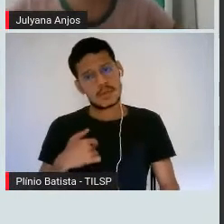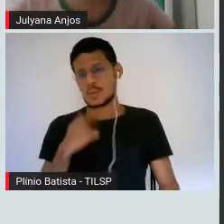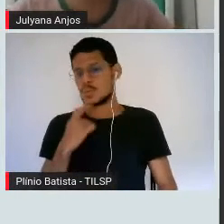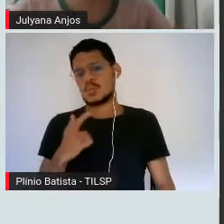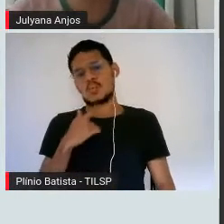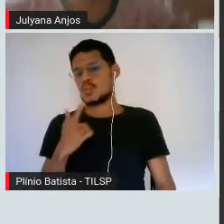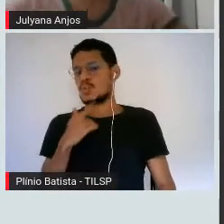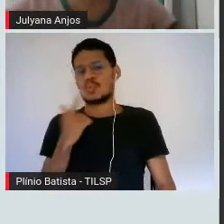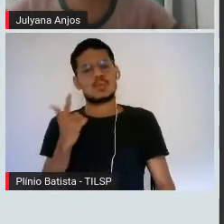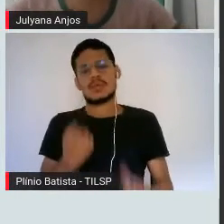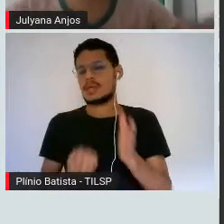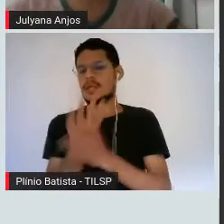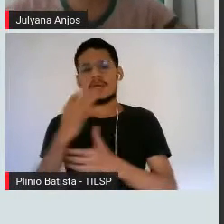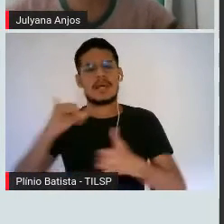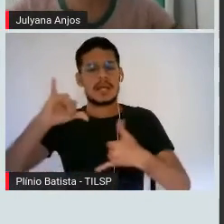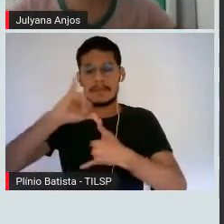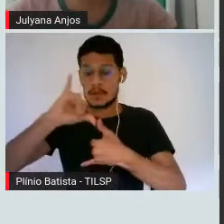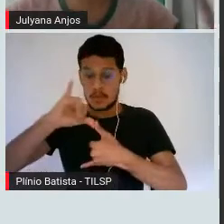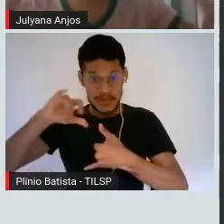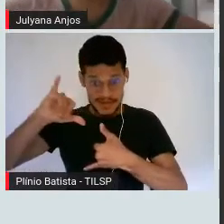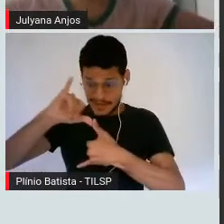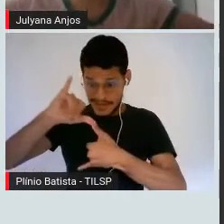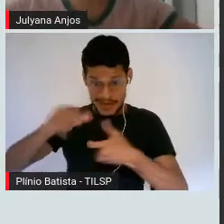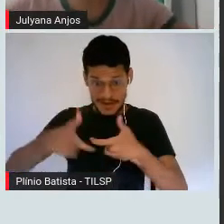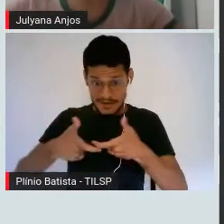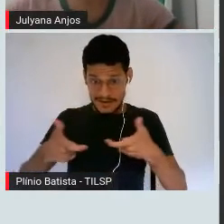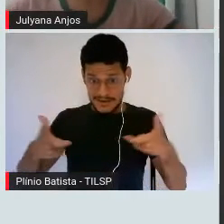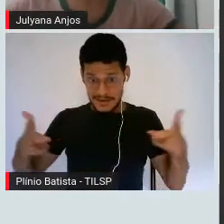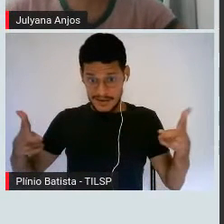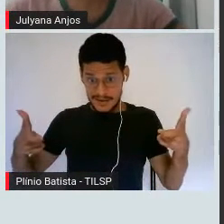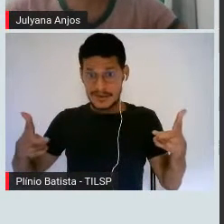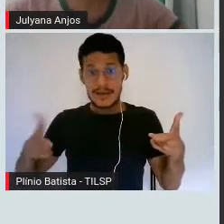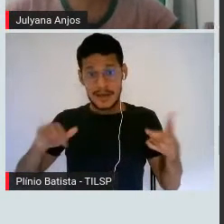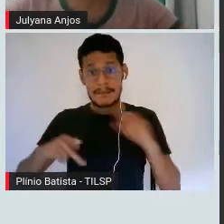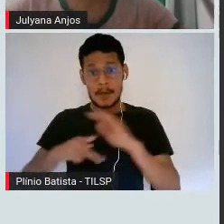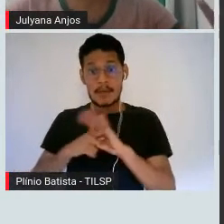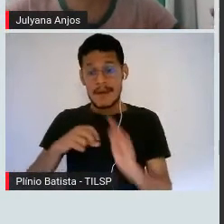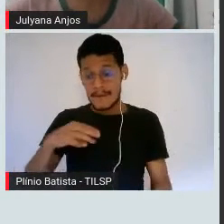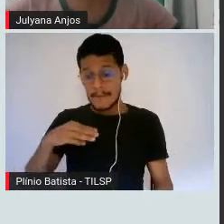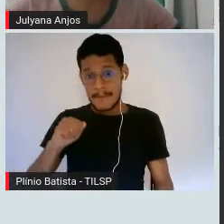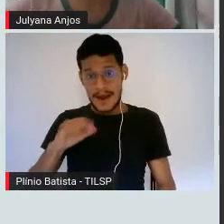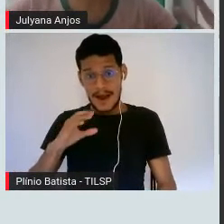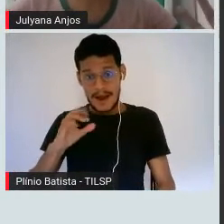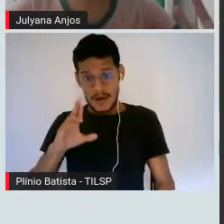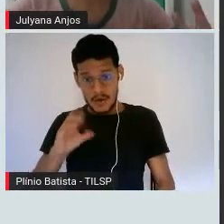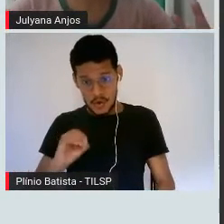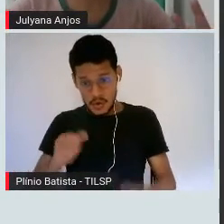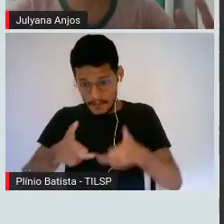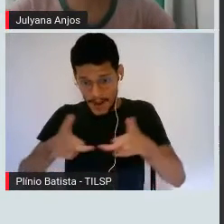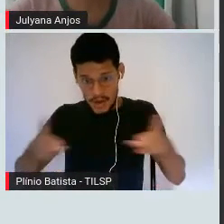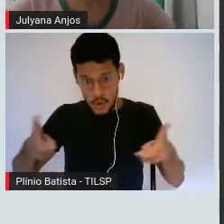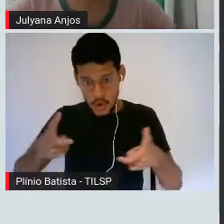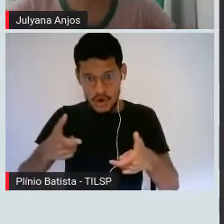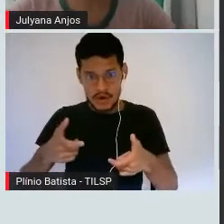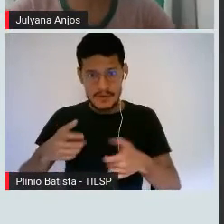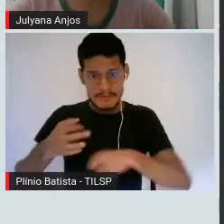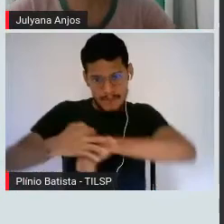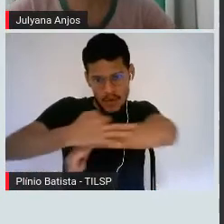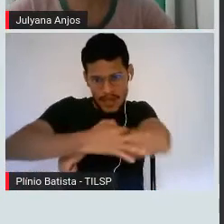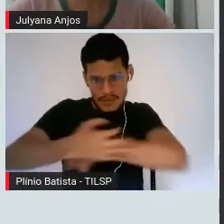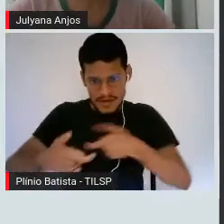esses lipídios que são enormes, que são complexos, que são macromoléculas. Está dando para entender, está dando para entender mais ou menos?